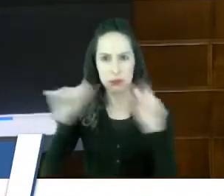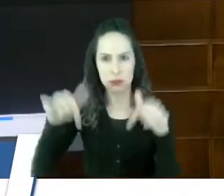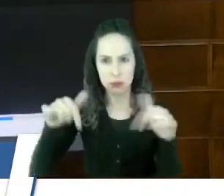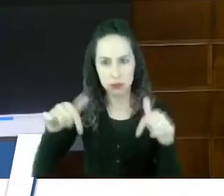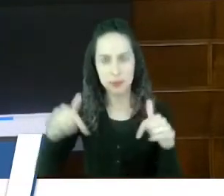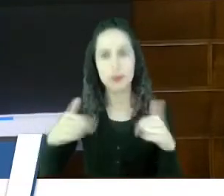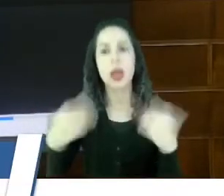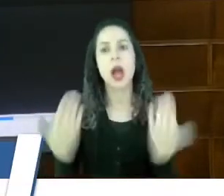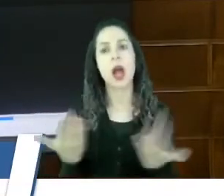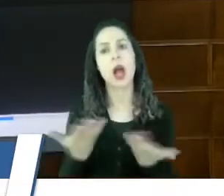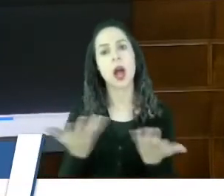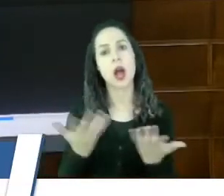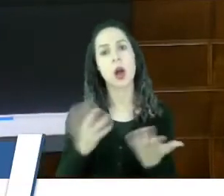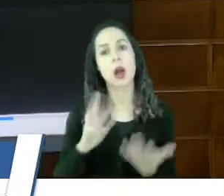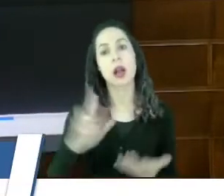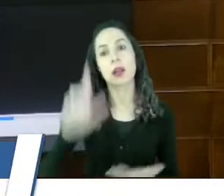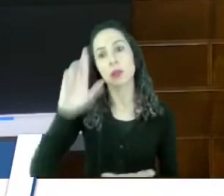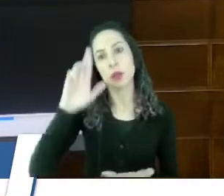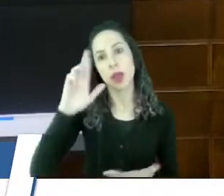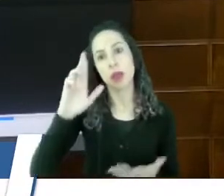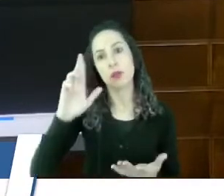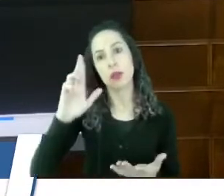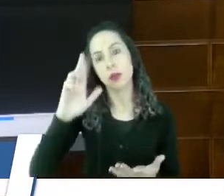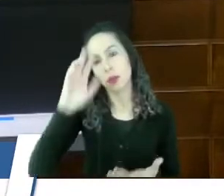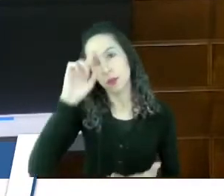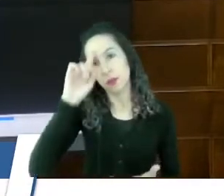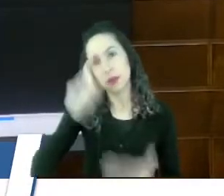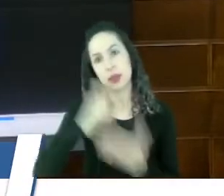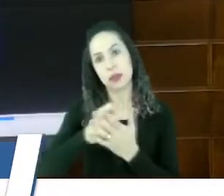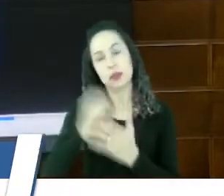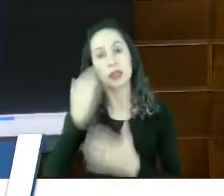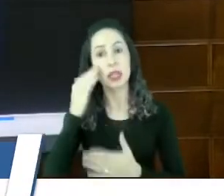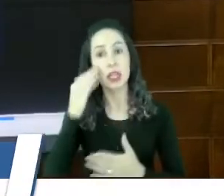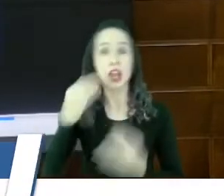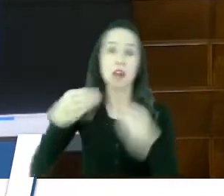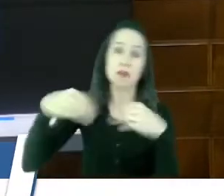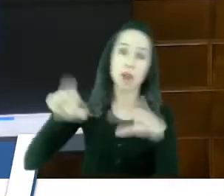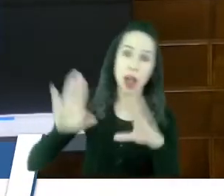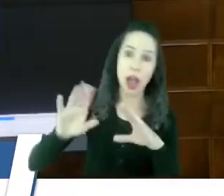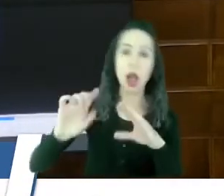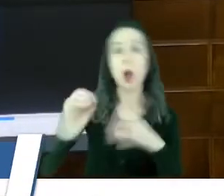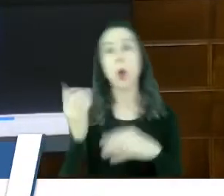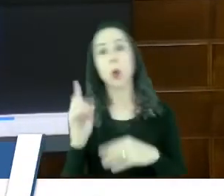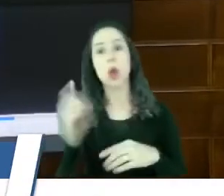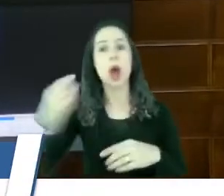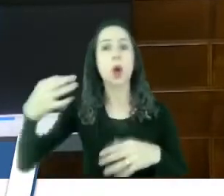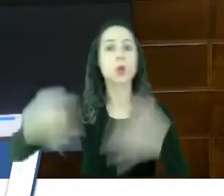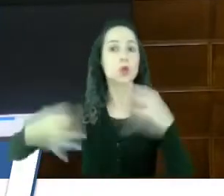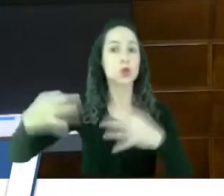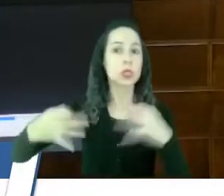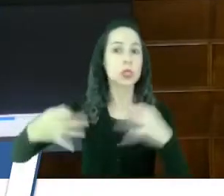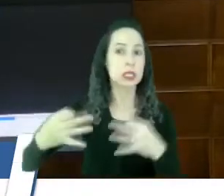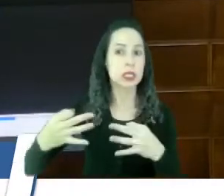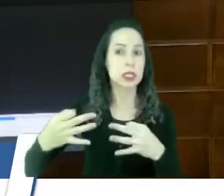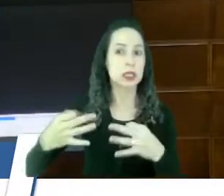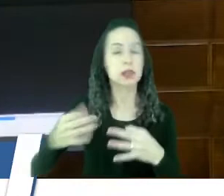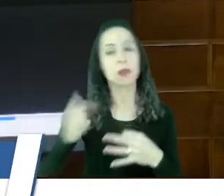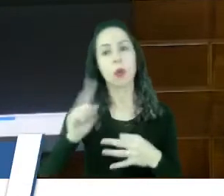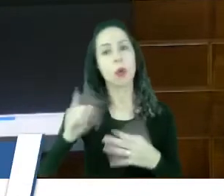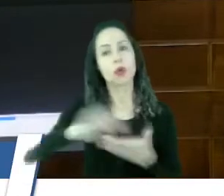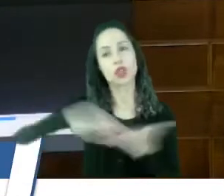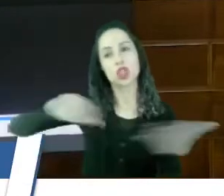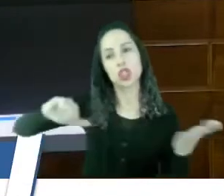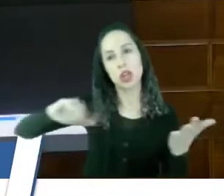tome para si o entendimento se vai ou se não vai ajuizar, e excluímos essa questão de